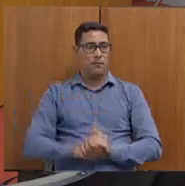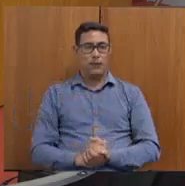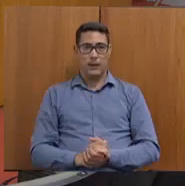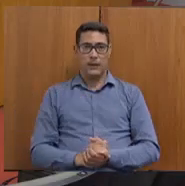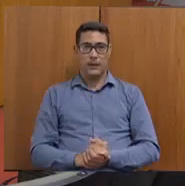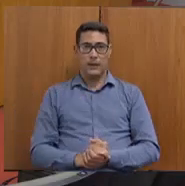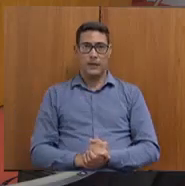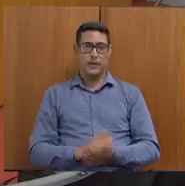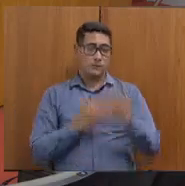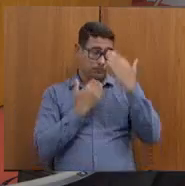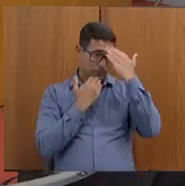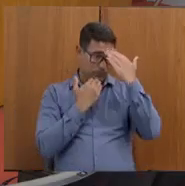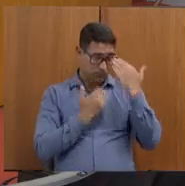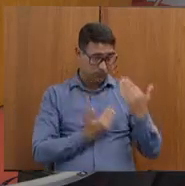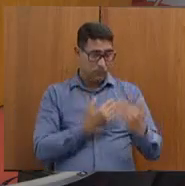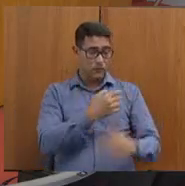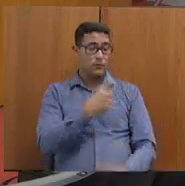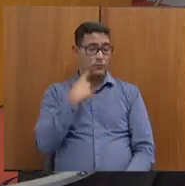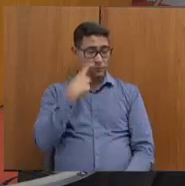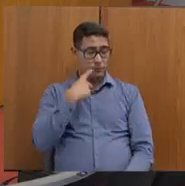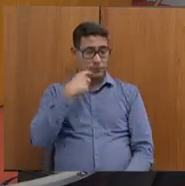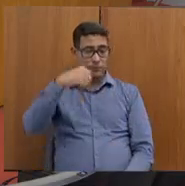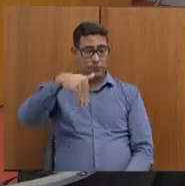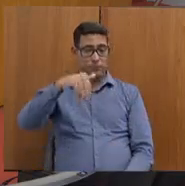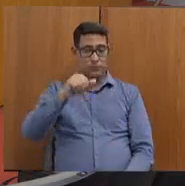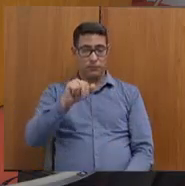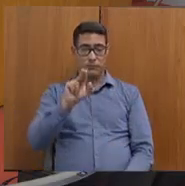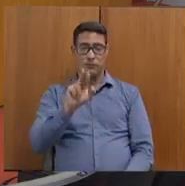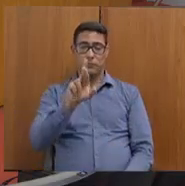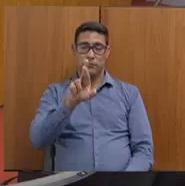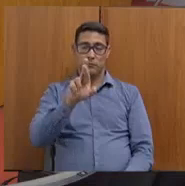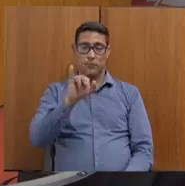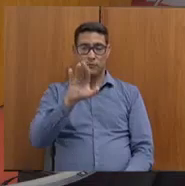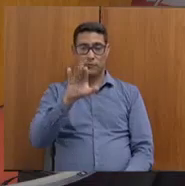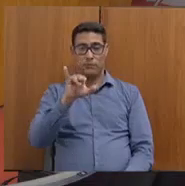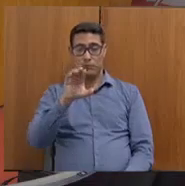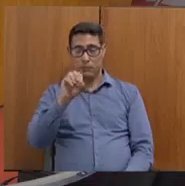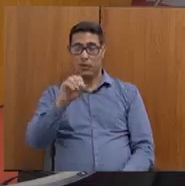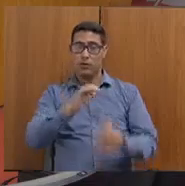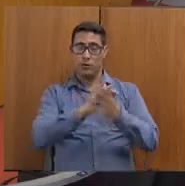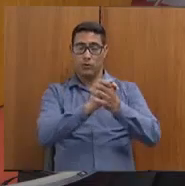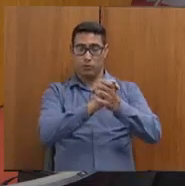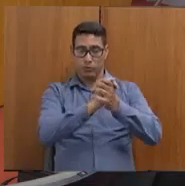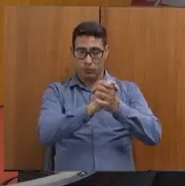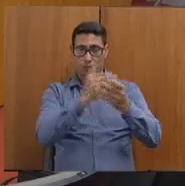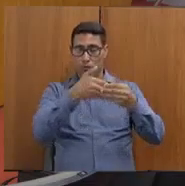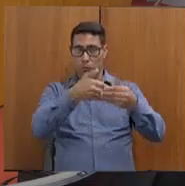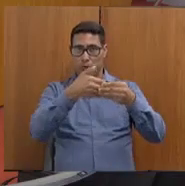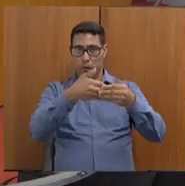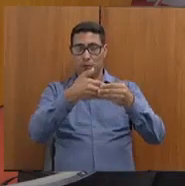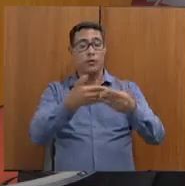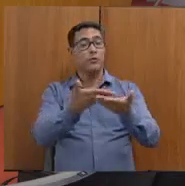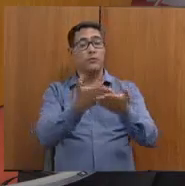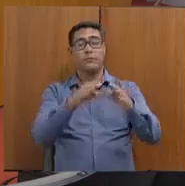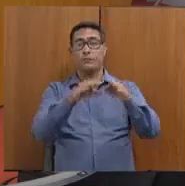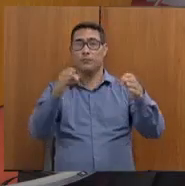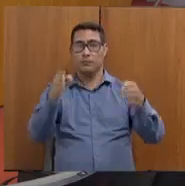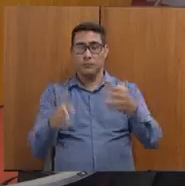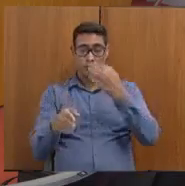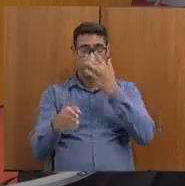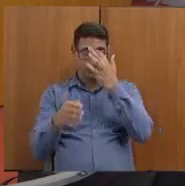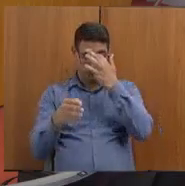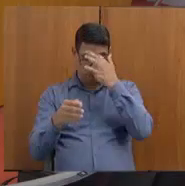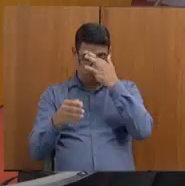Obrigada, deputado doutor Maurício, o qual eu cumprimento. Em nome do senhor, cumprimento toda a mesa. Gostaria de cumprimentar